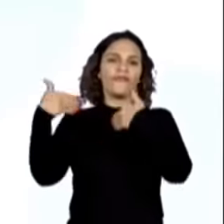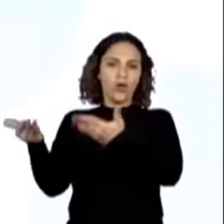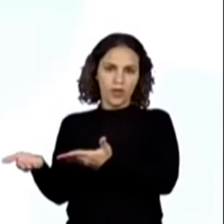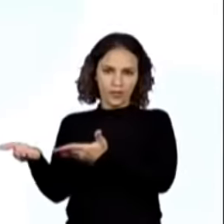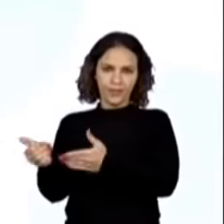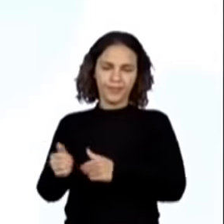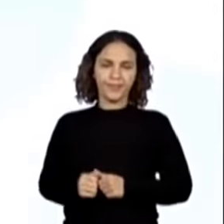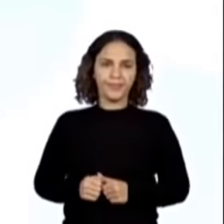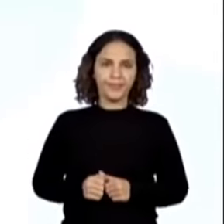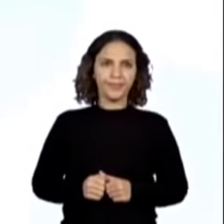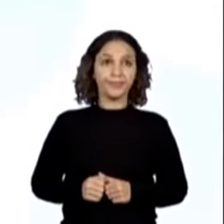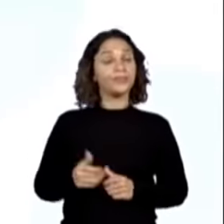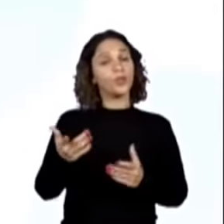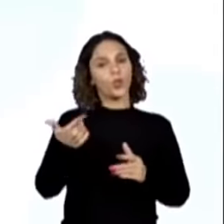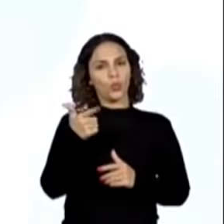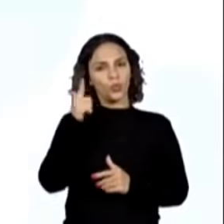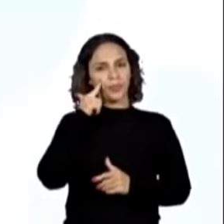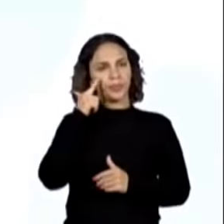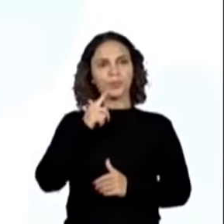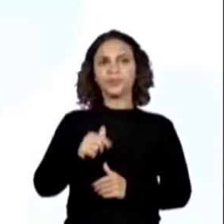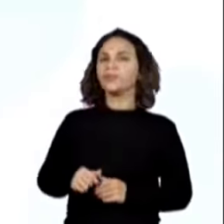Vamos lá. João e Maria.